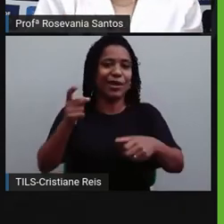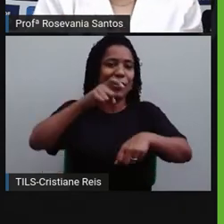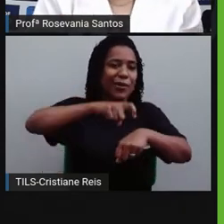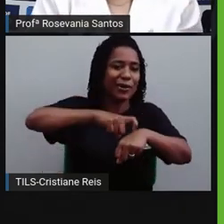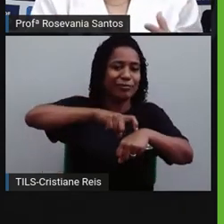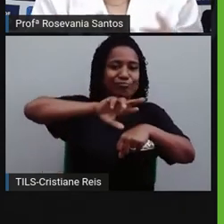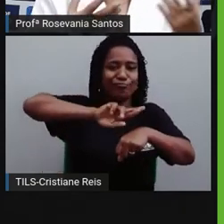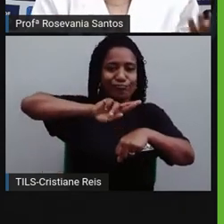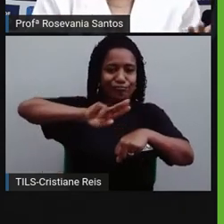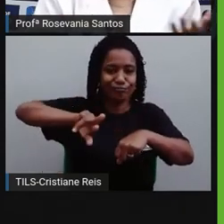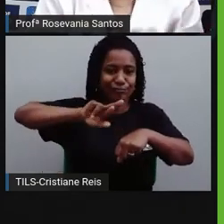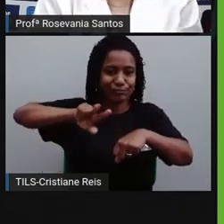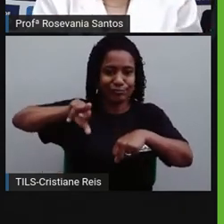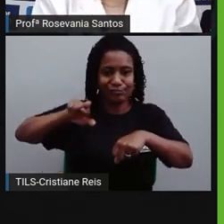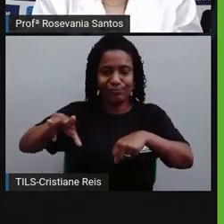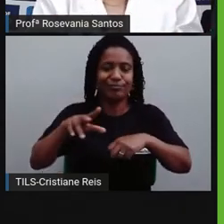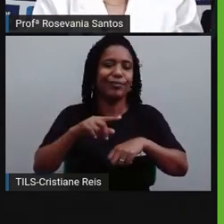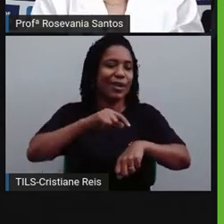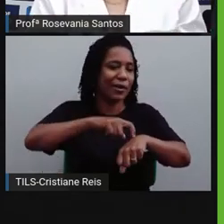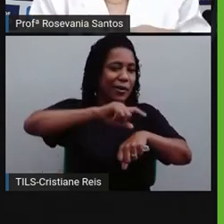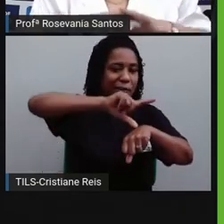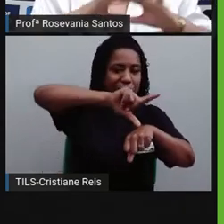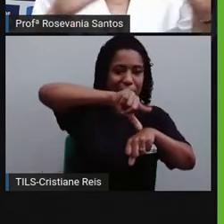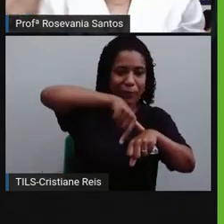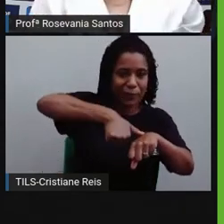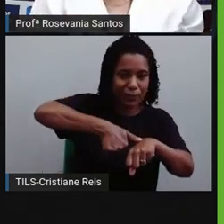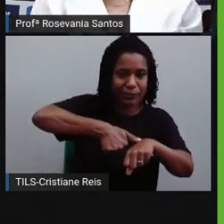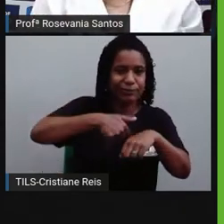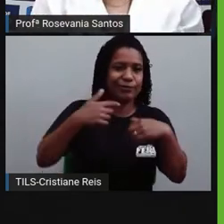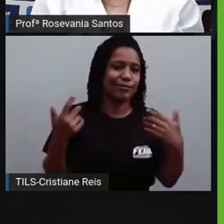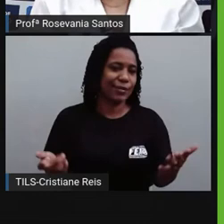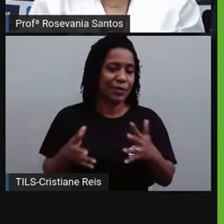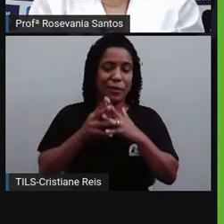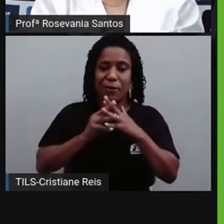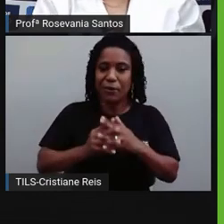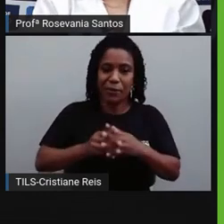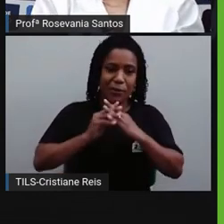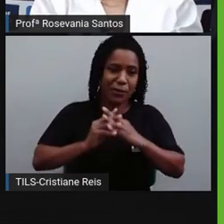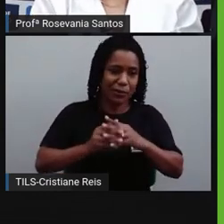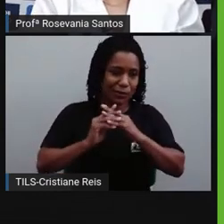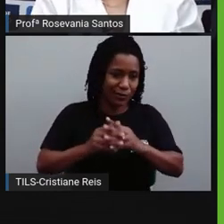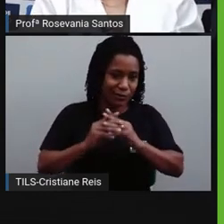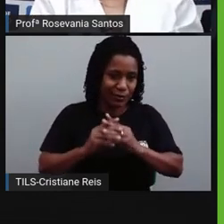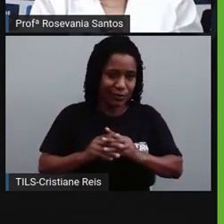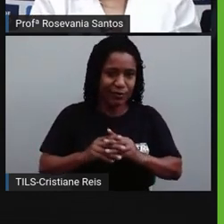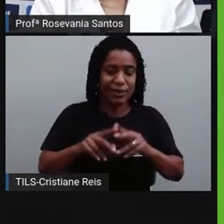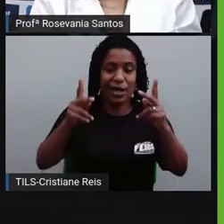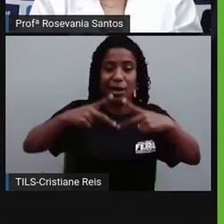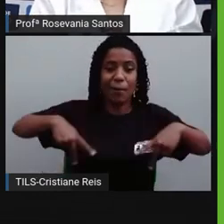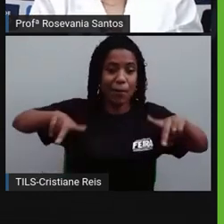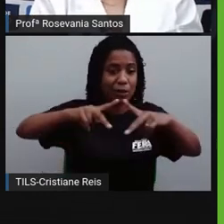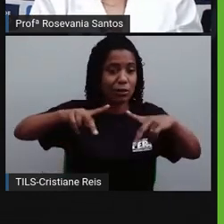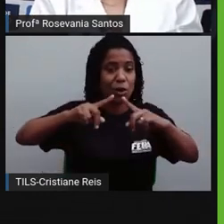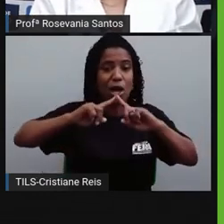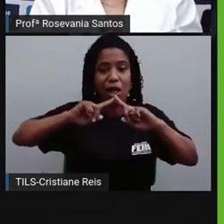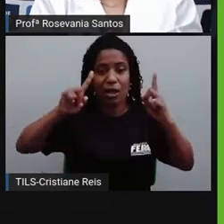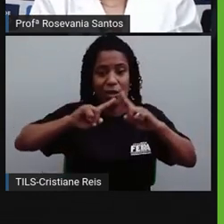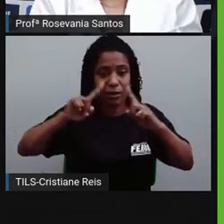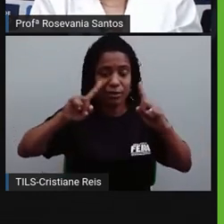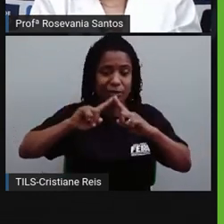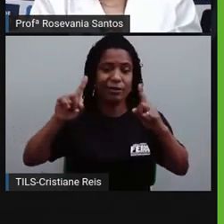adaptaram com o horário mais tarde para chegar em casa. E não foi toda uma confusão. E a população reclamou. E em